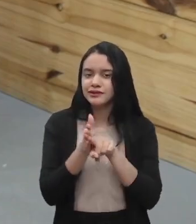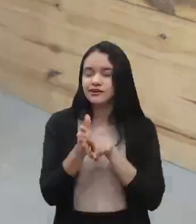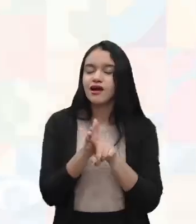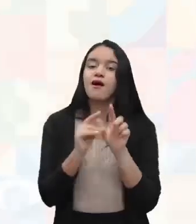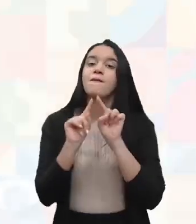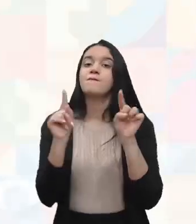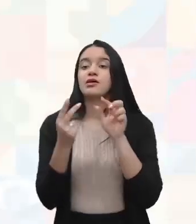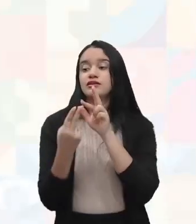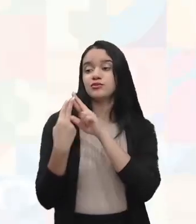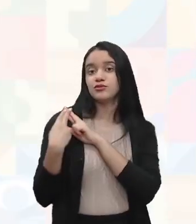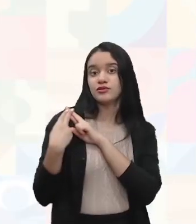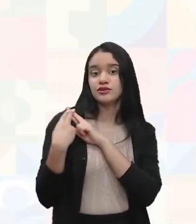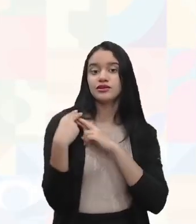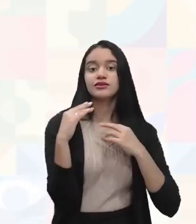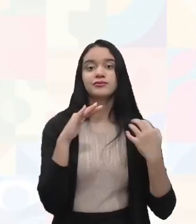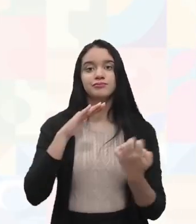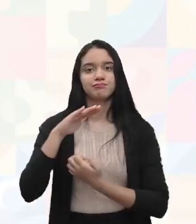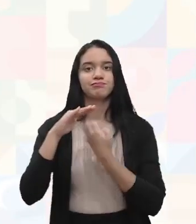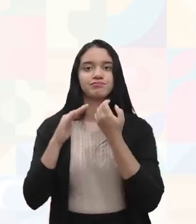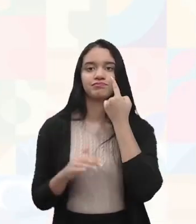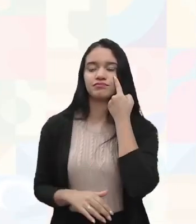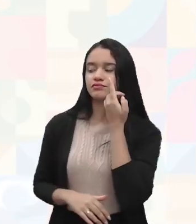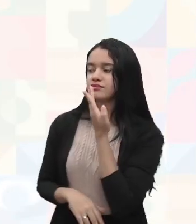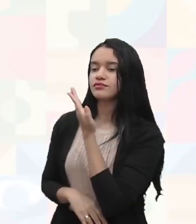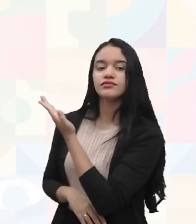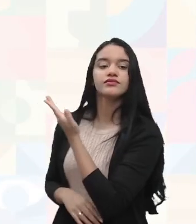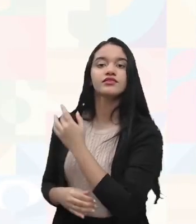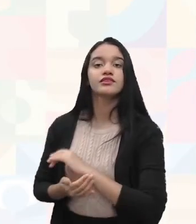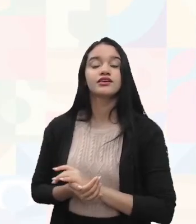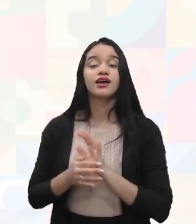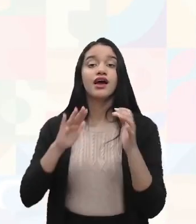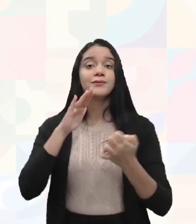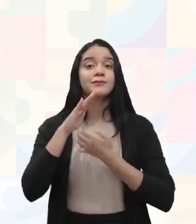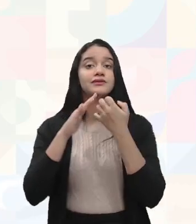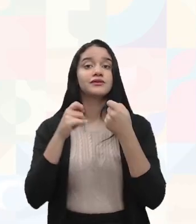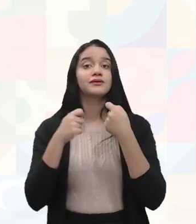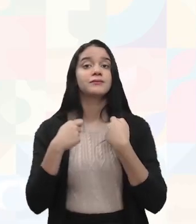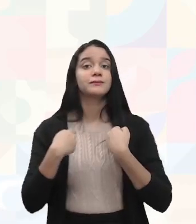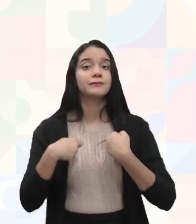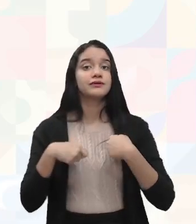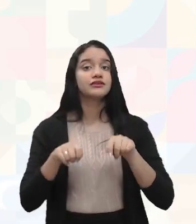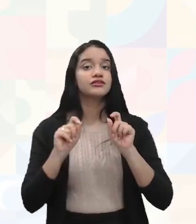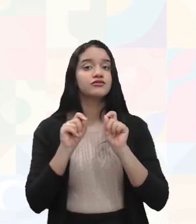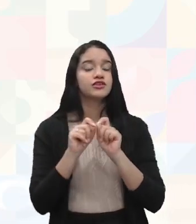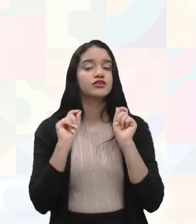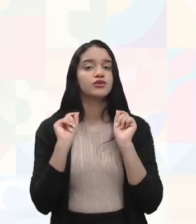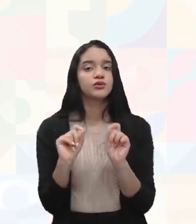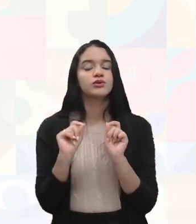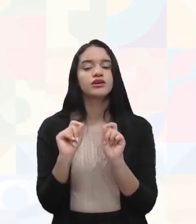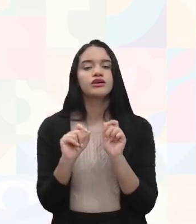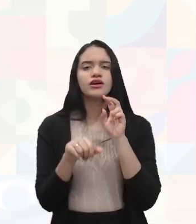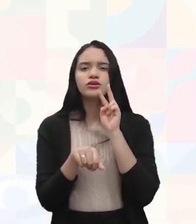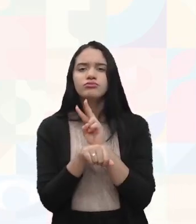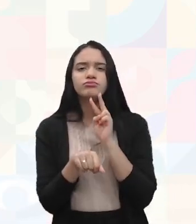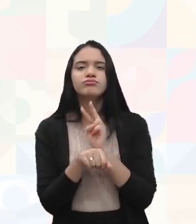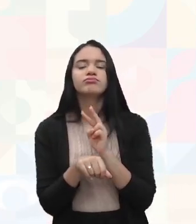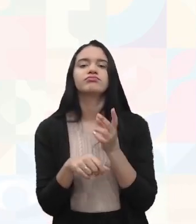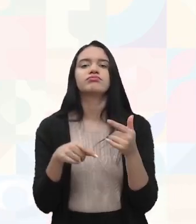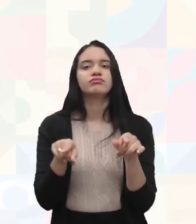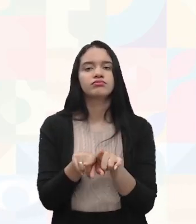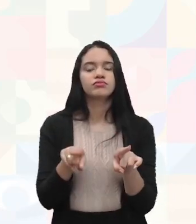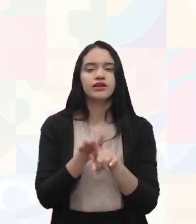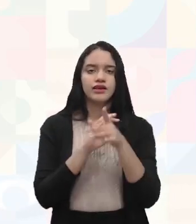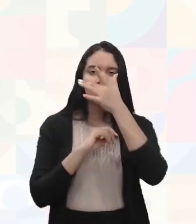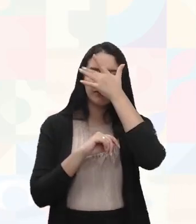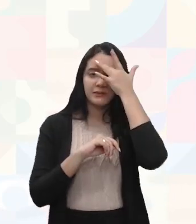responsabilidade da empresa. Então, o que é que a empresa precisa fazer? Implementar as medidas de prevenção. Inclusive, para o